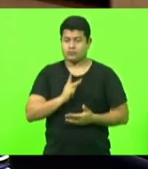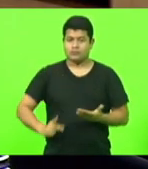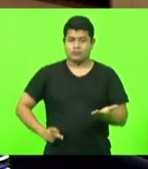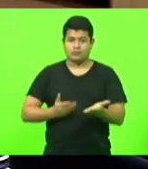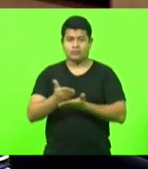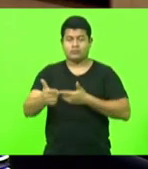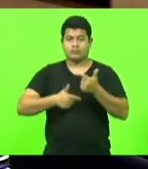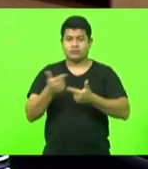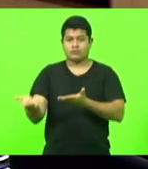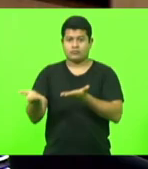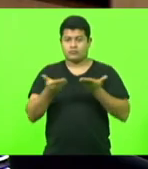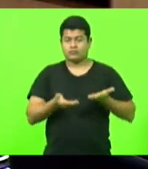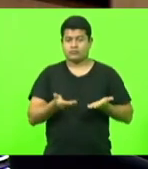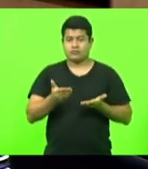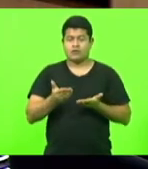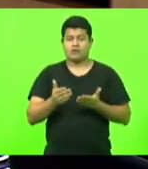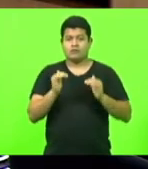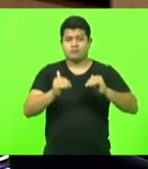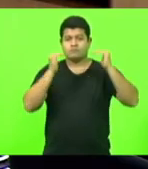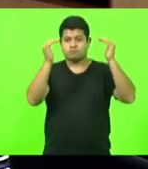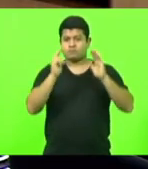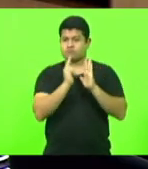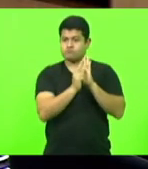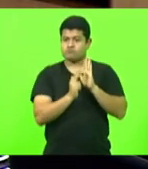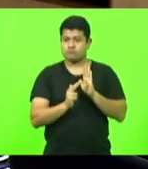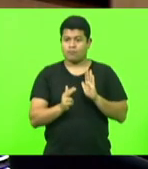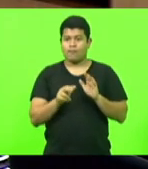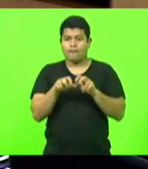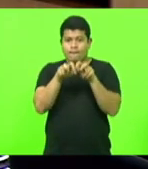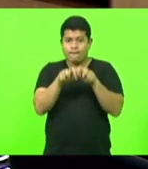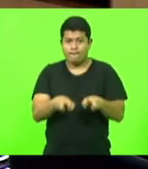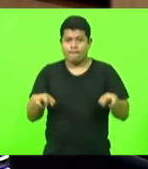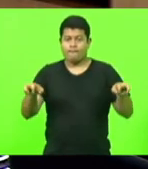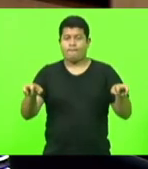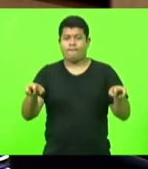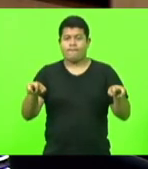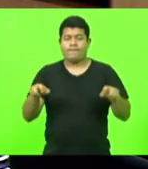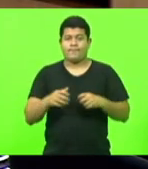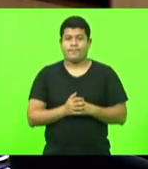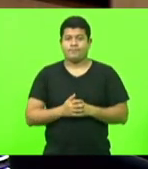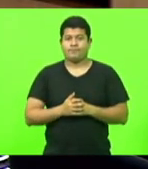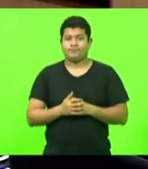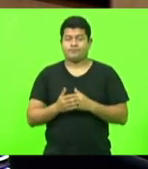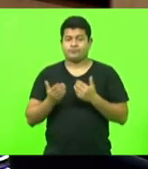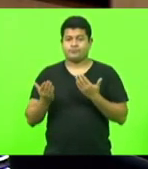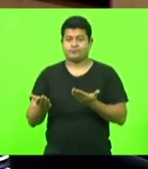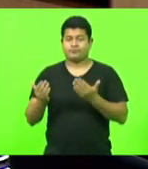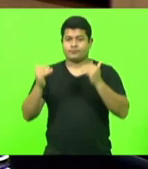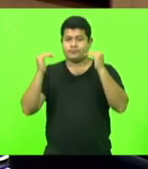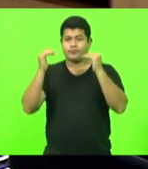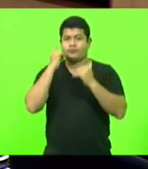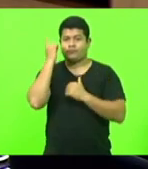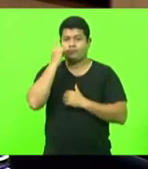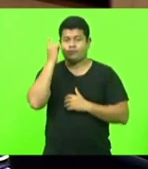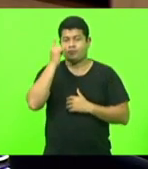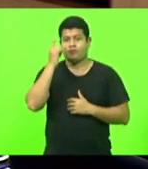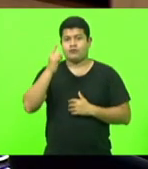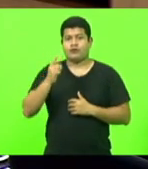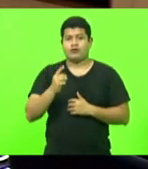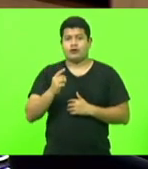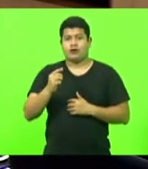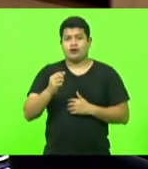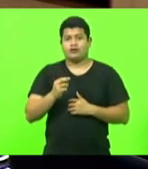convidou as excelentíssimas autoridades nominadas para tomarem assento à mesa. Excelentíssimo Sr. Deputado Federal Ricardo Guidi.